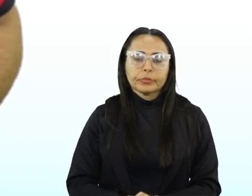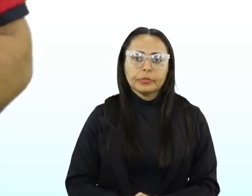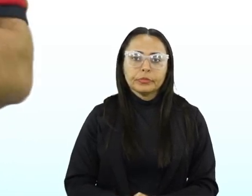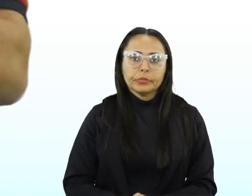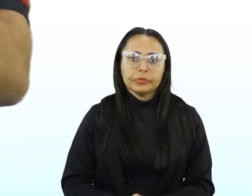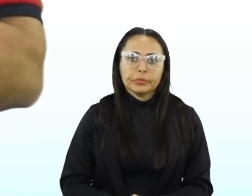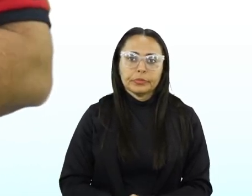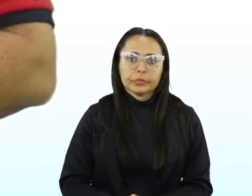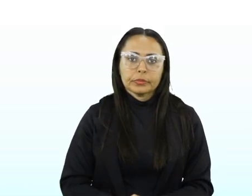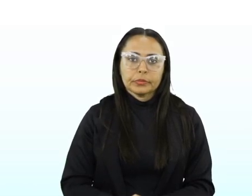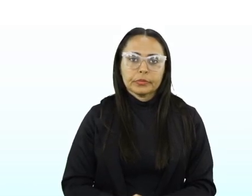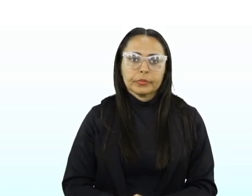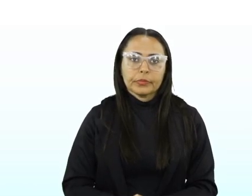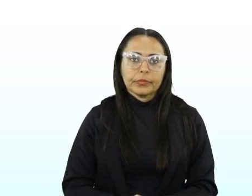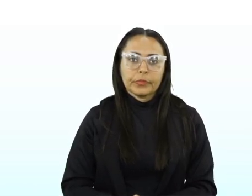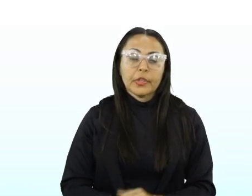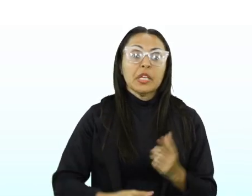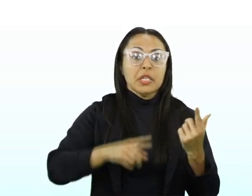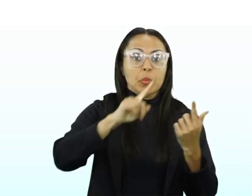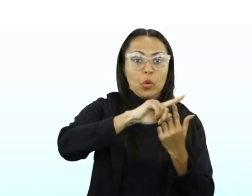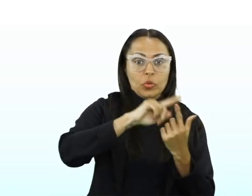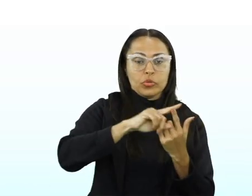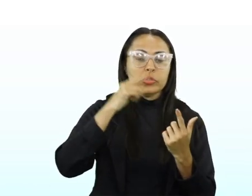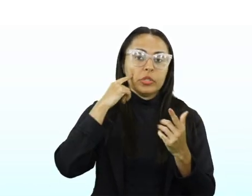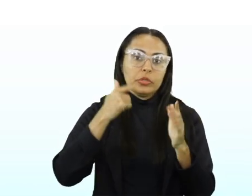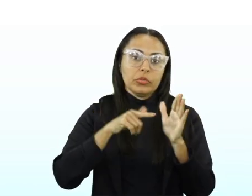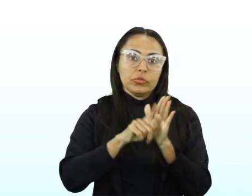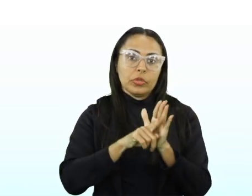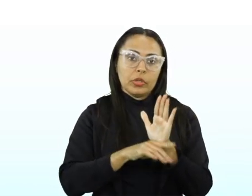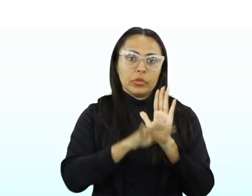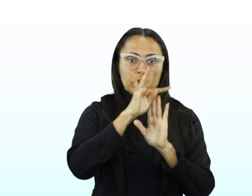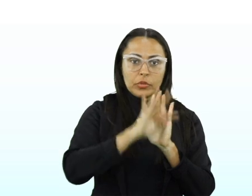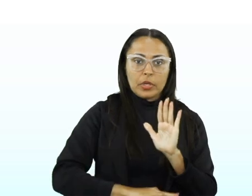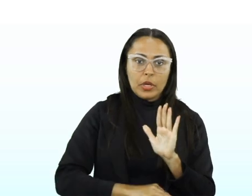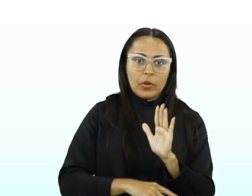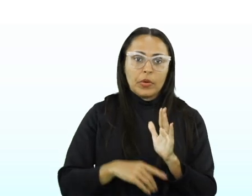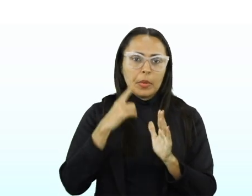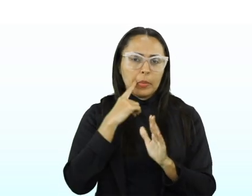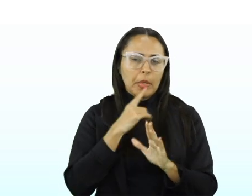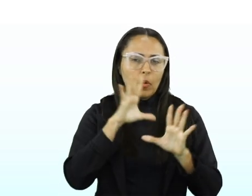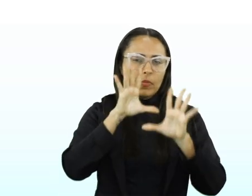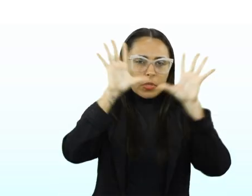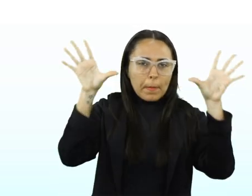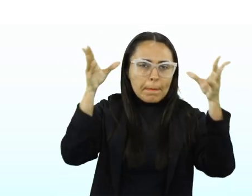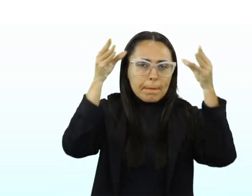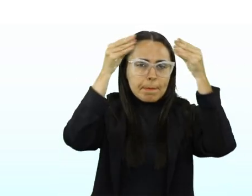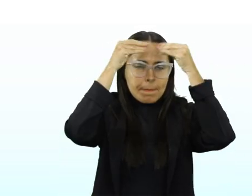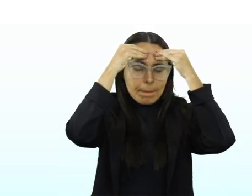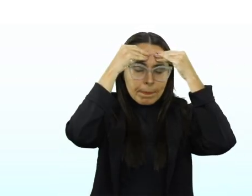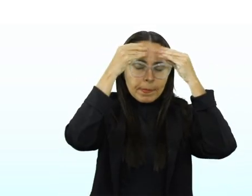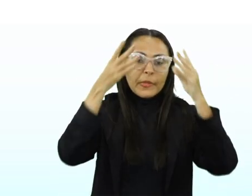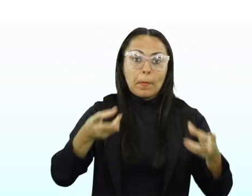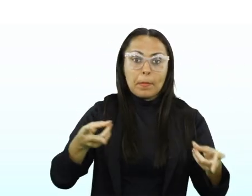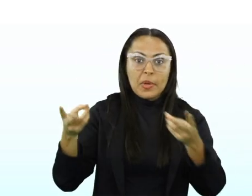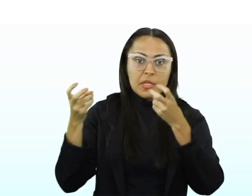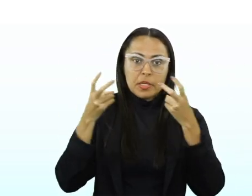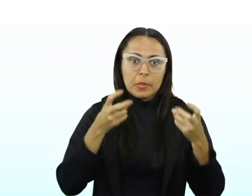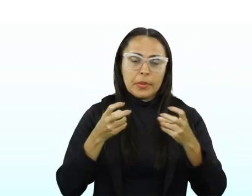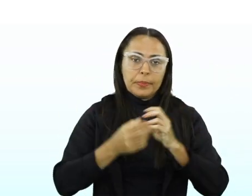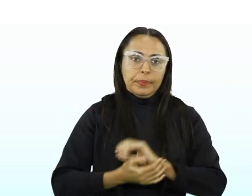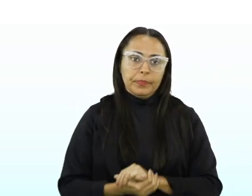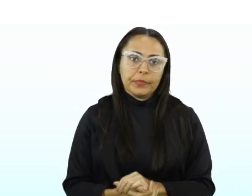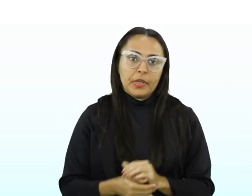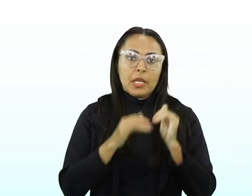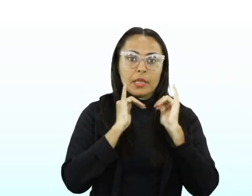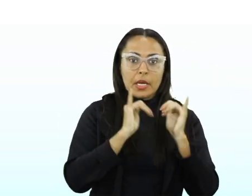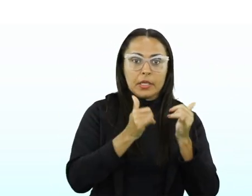passar aqui, olha aí. Tipologia e gêneros. Fica melhor aí de você associar, você perceber. Dá uma olhada lá. Os tipos, ó.